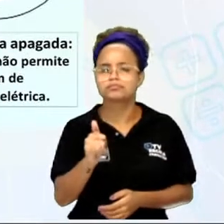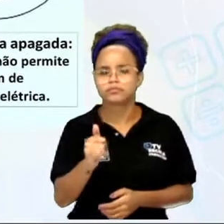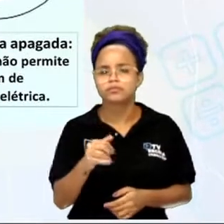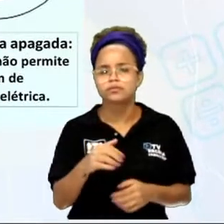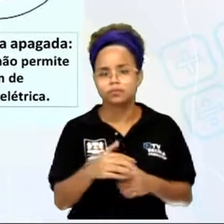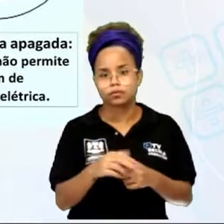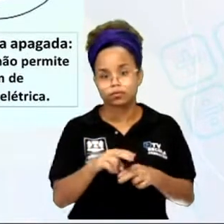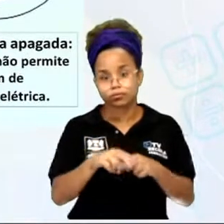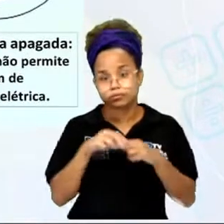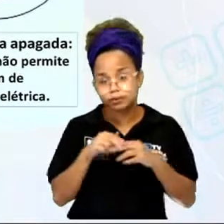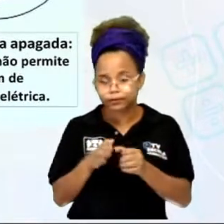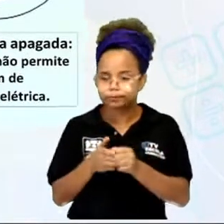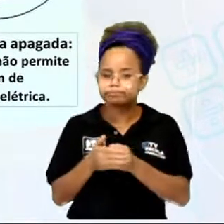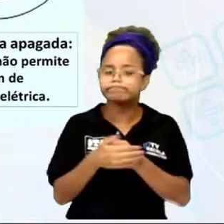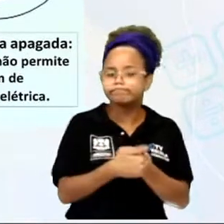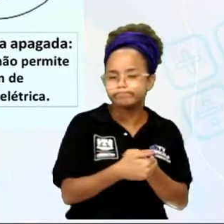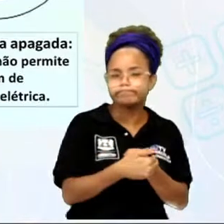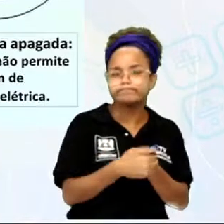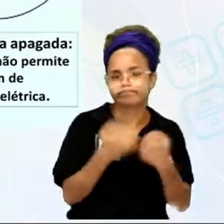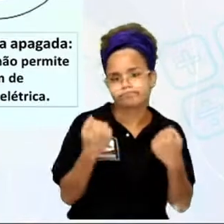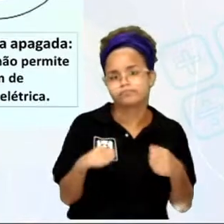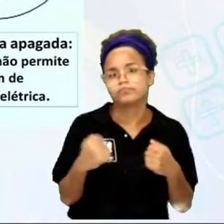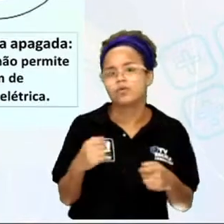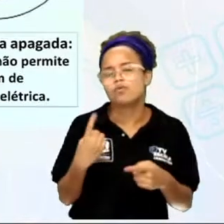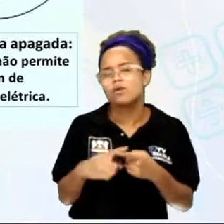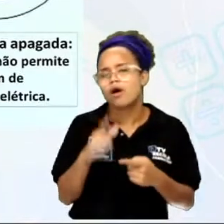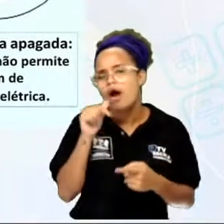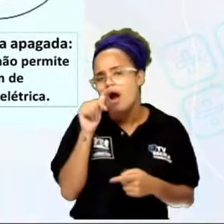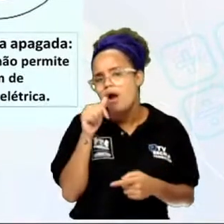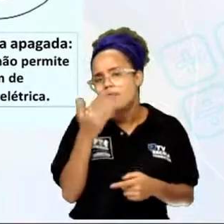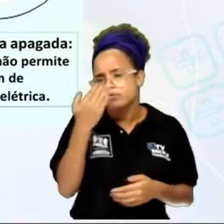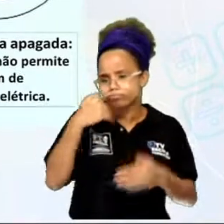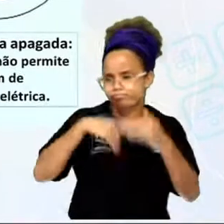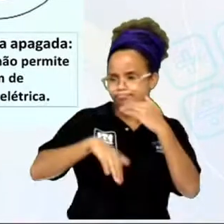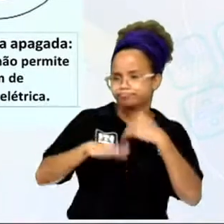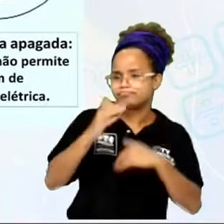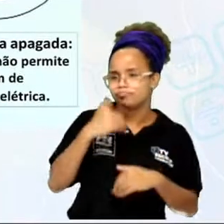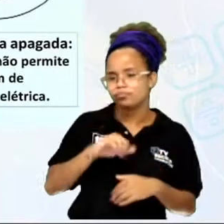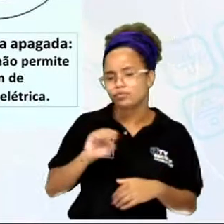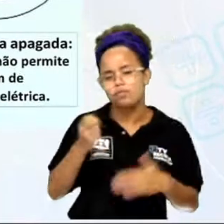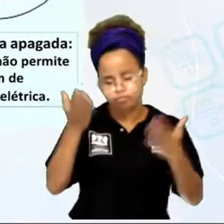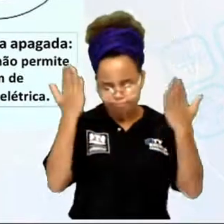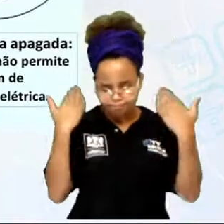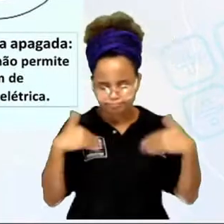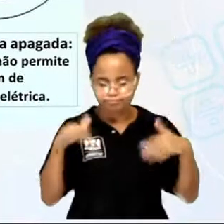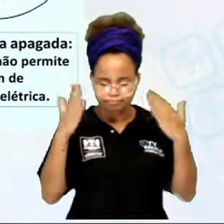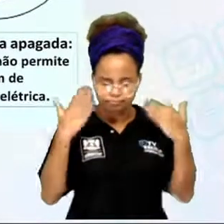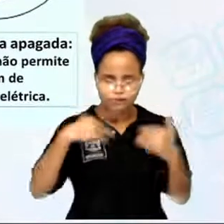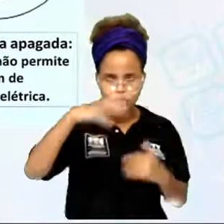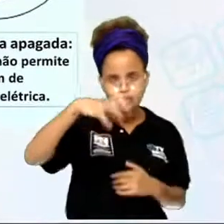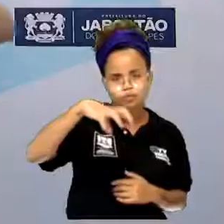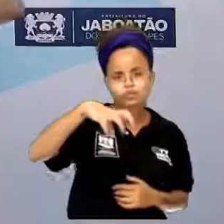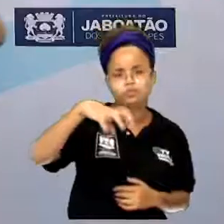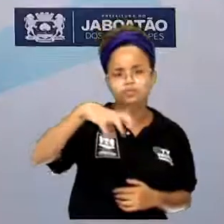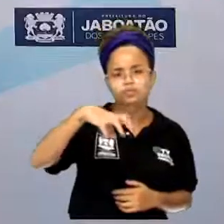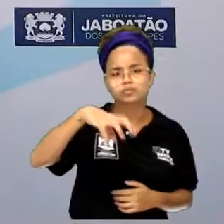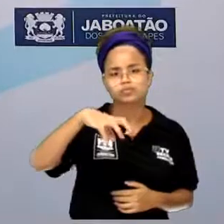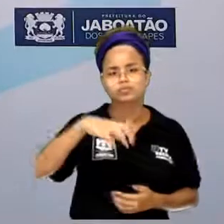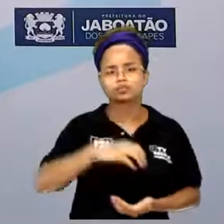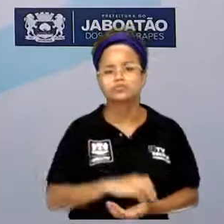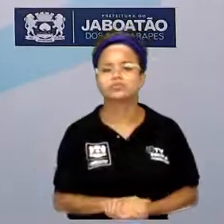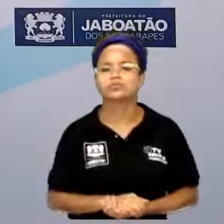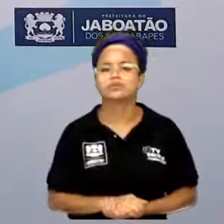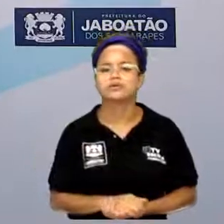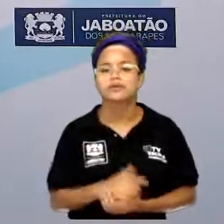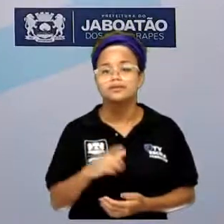segurança. Por quê? Porque a água que a gente consome, seja ela mineral, seja a água da torneira, ela é água que tem